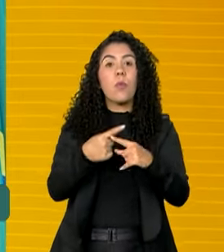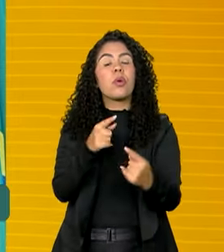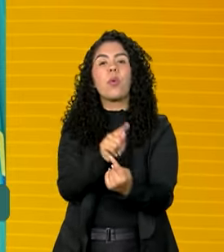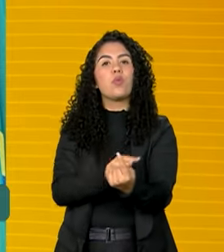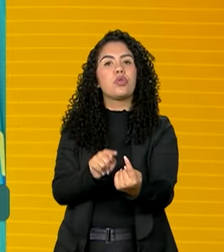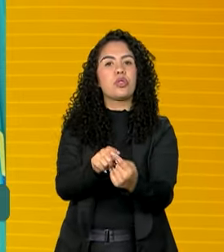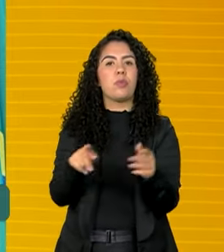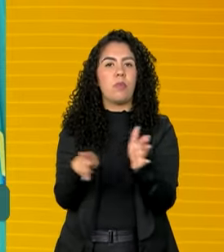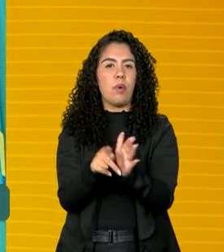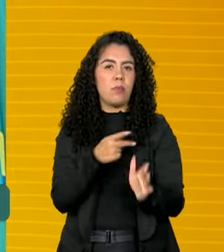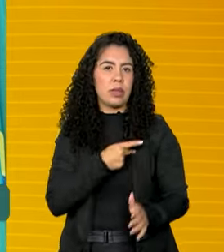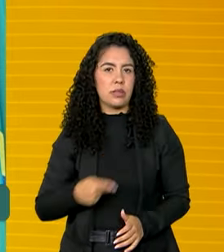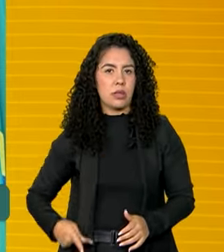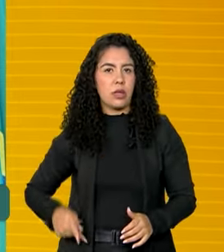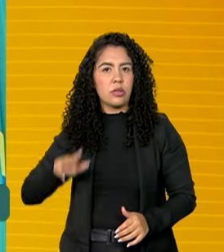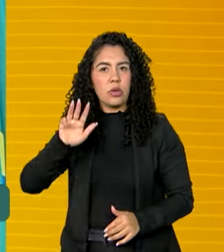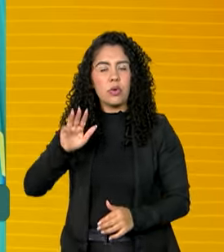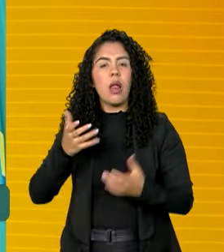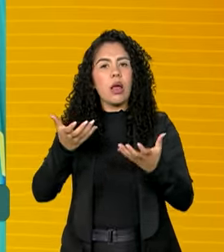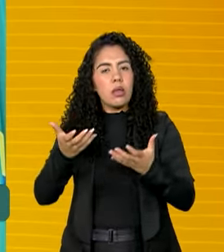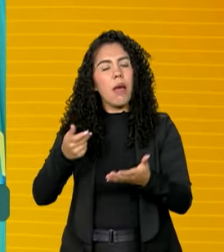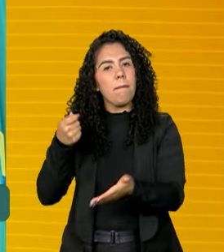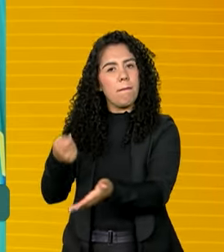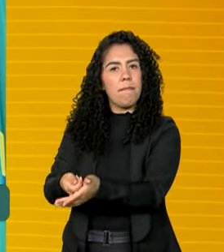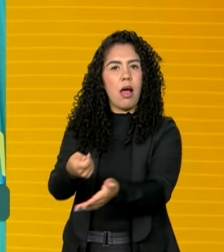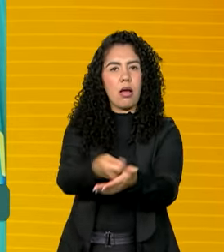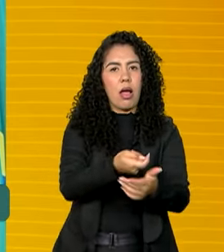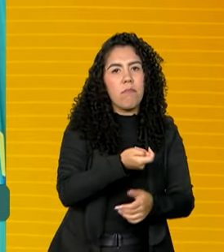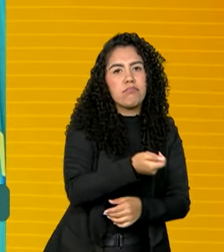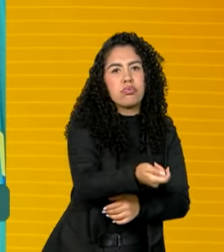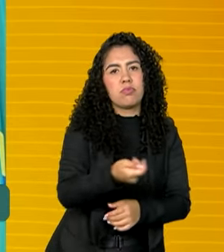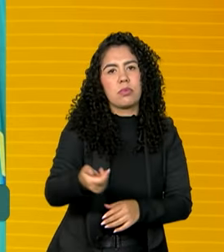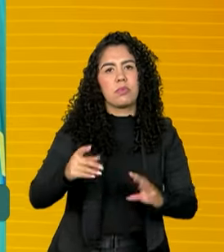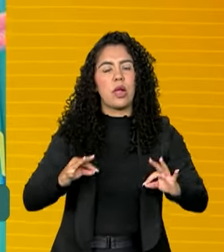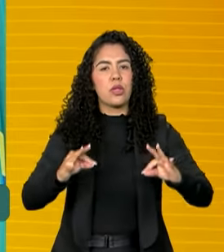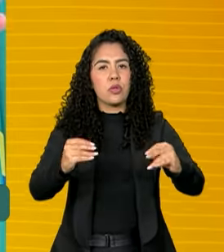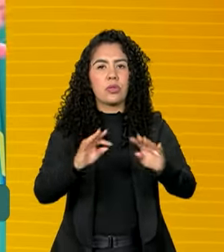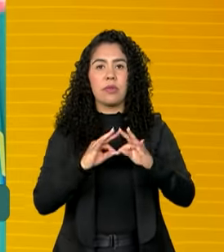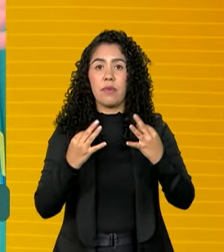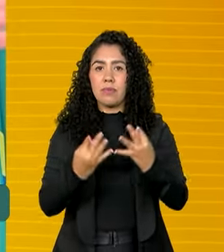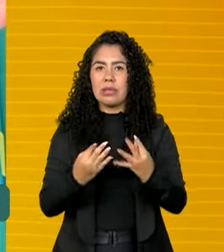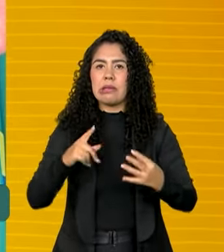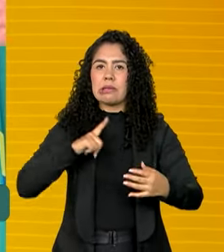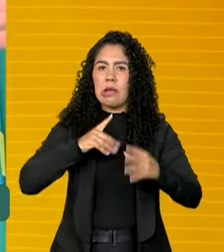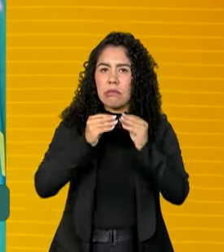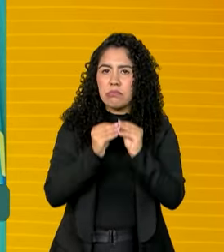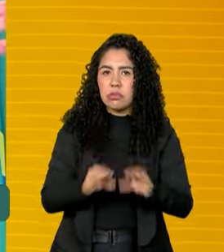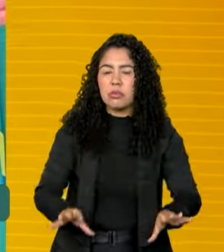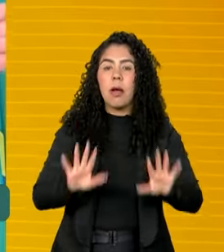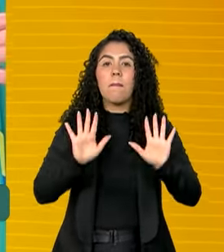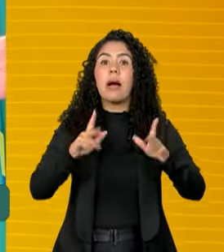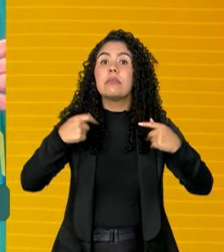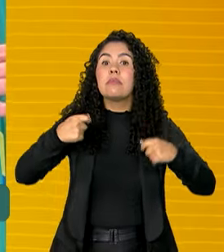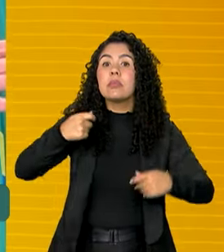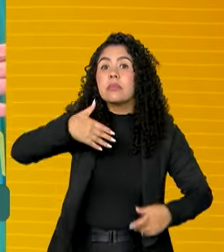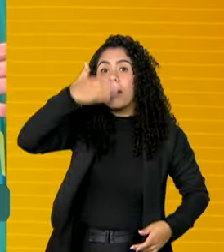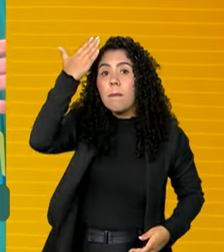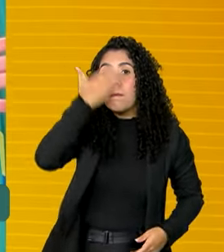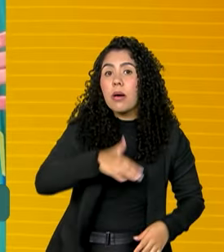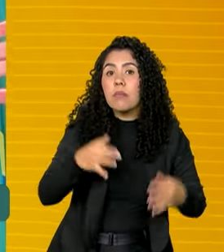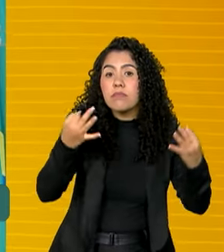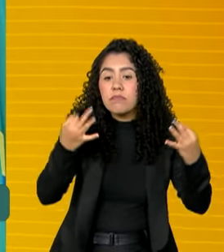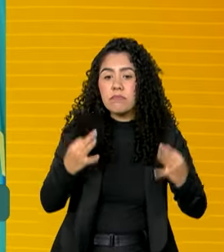pagar para todas as famílias que foram atingidas. Mas para isso é preciso que tenha algum tipo de comprovação.